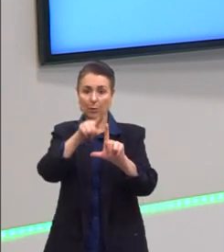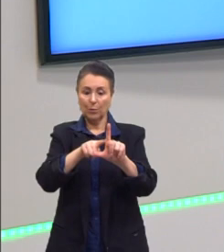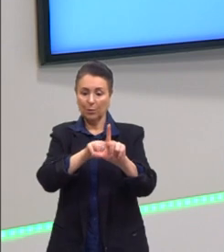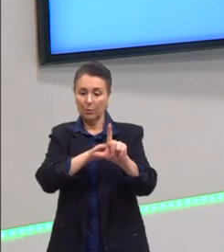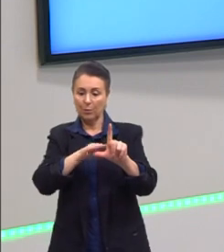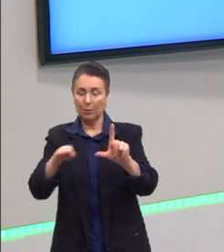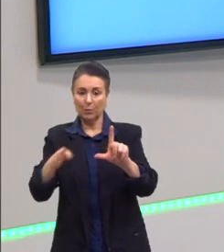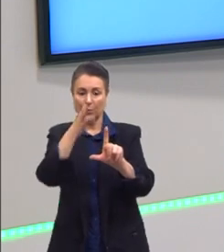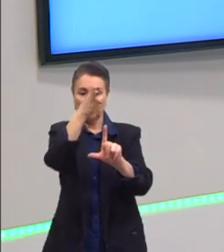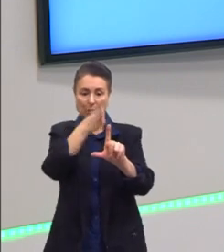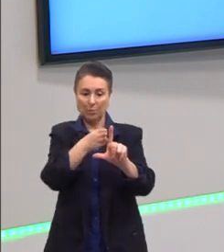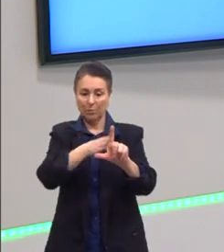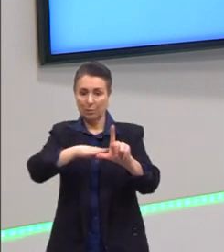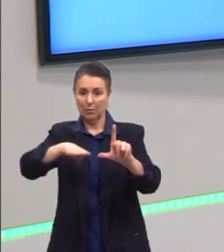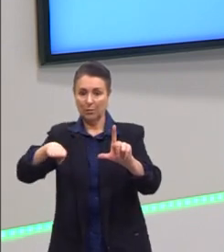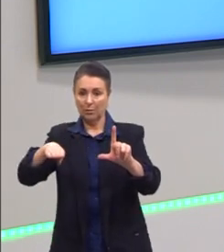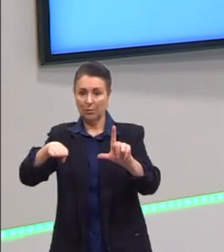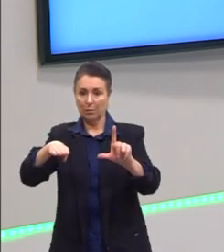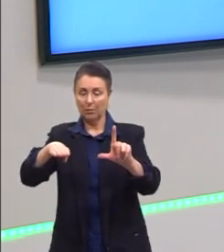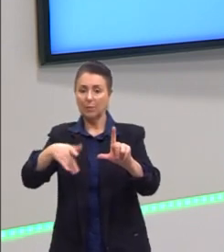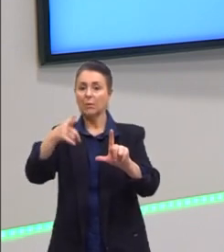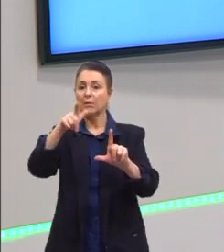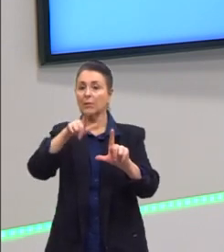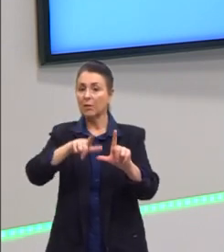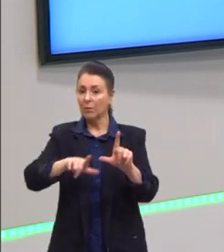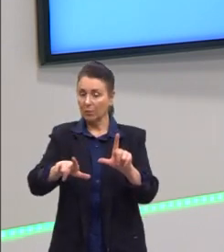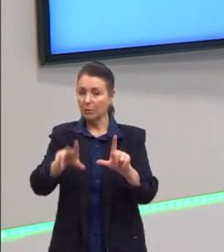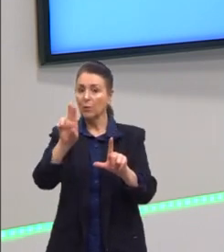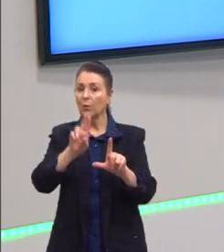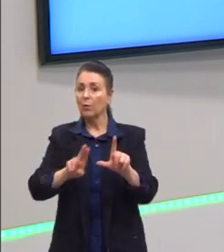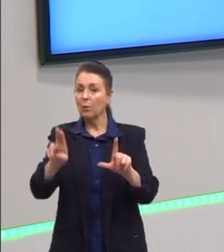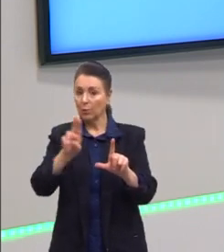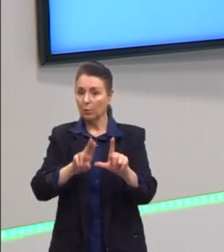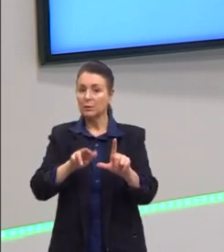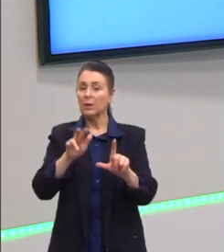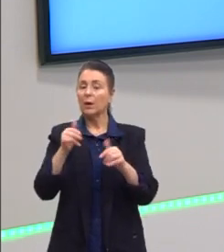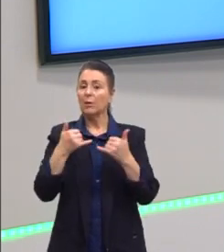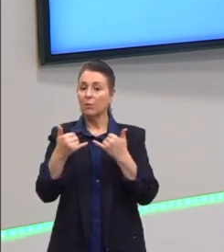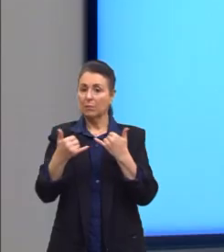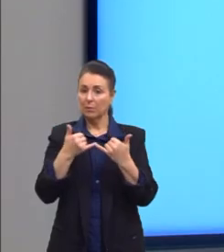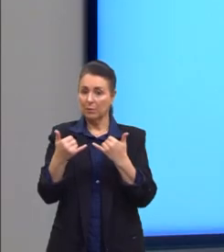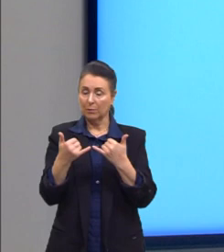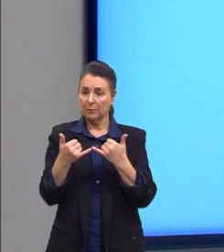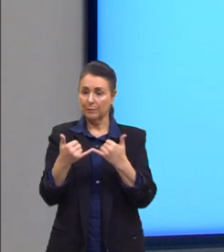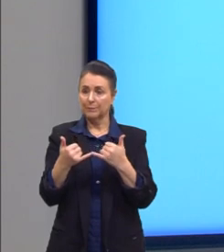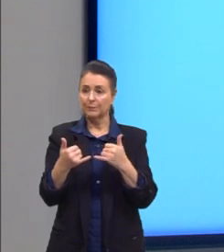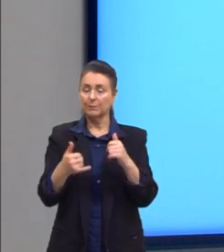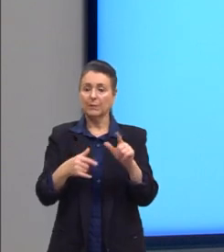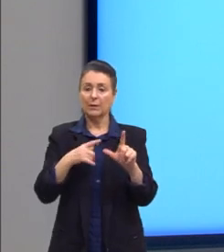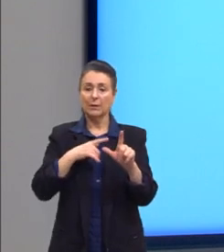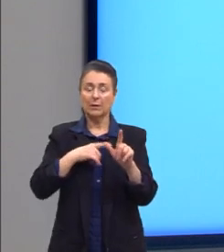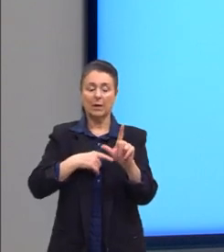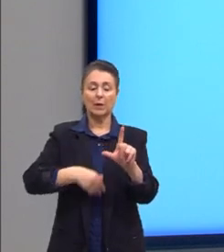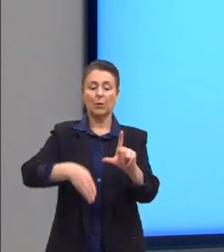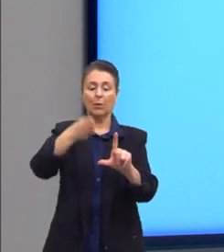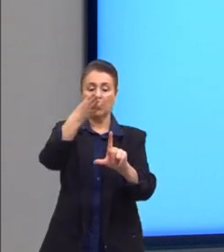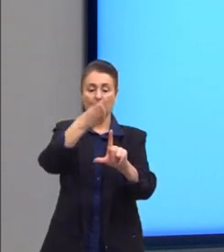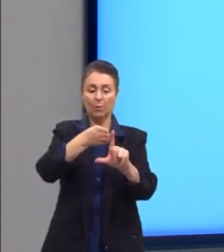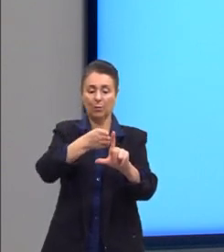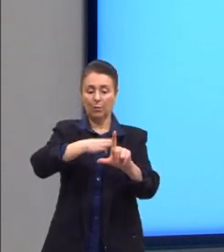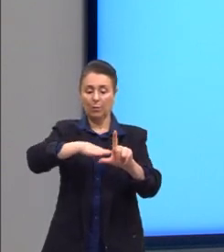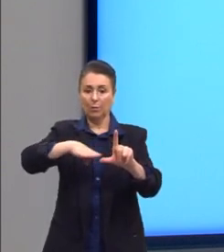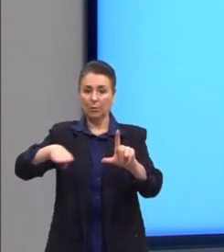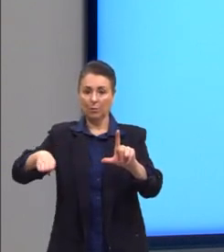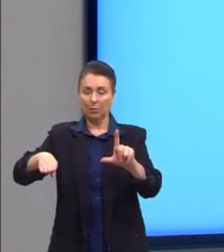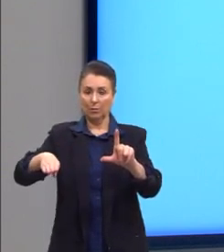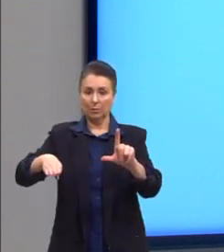informações que nós vimos? De novo, tá? Utilizei o nosso exemplo. Nós temos no plano cartesiano, temos